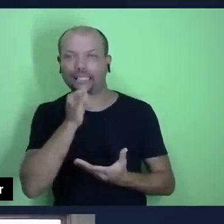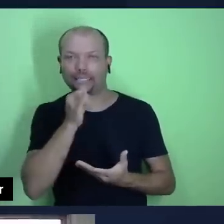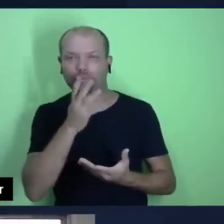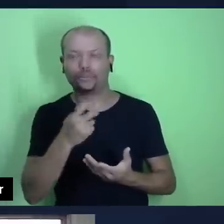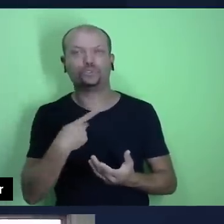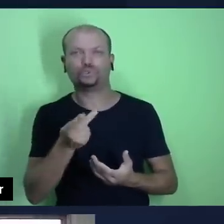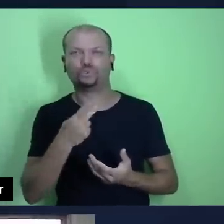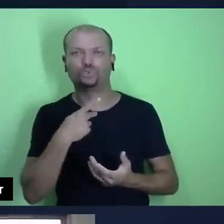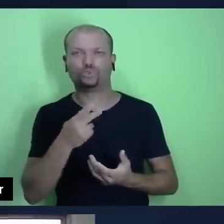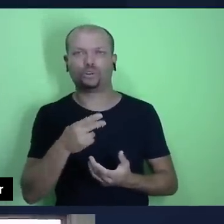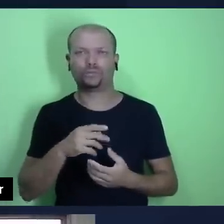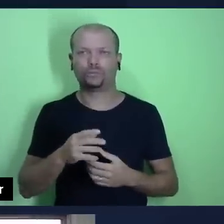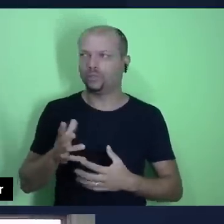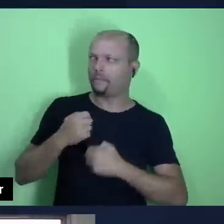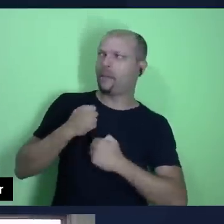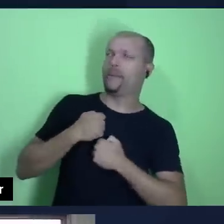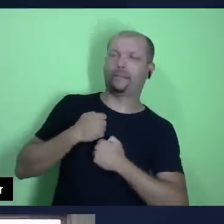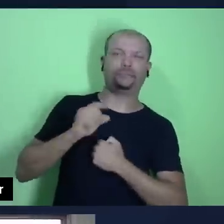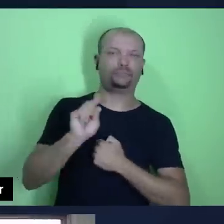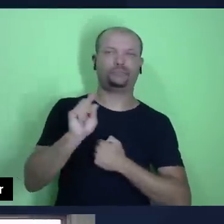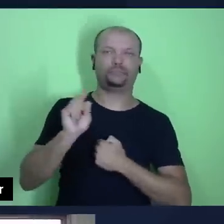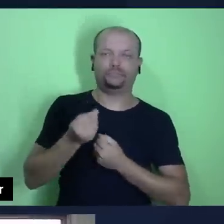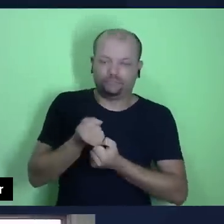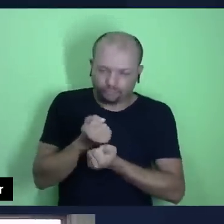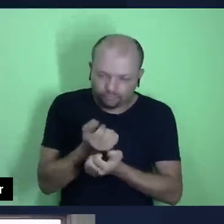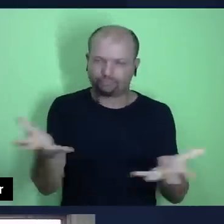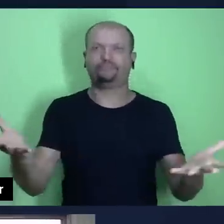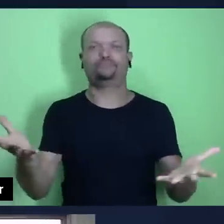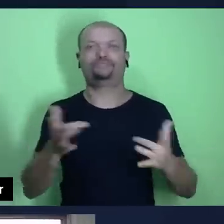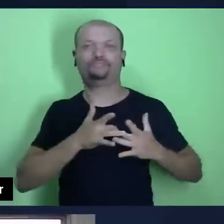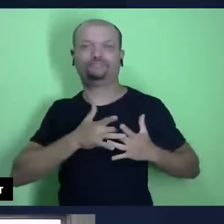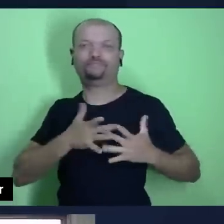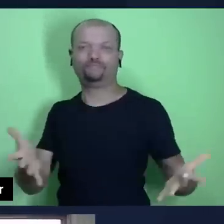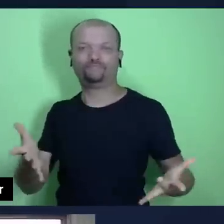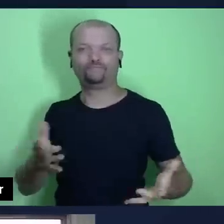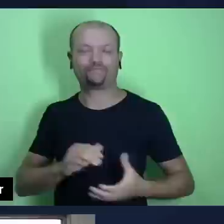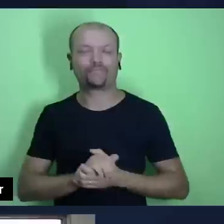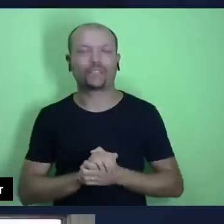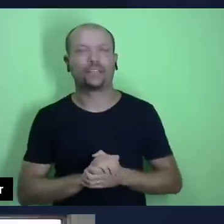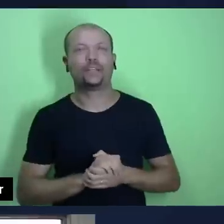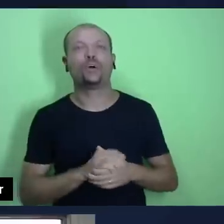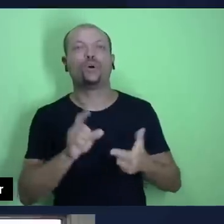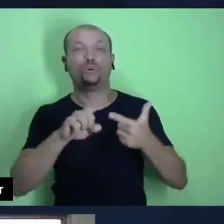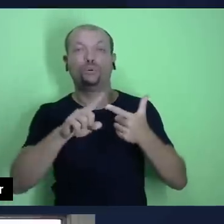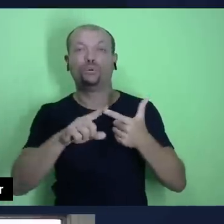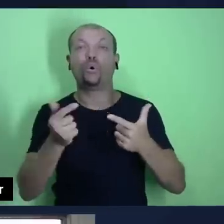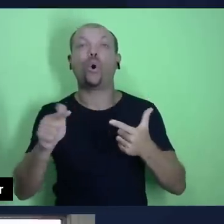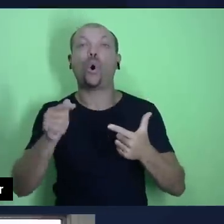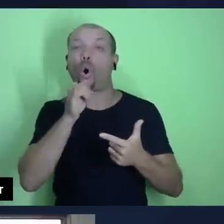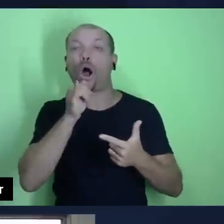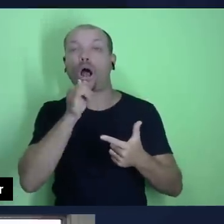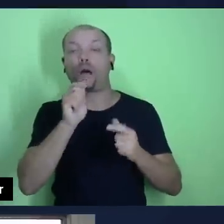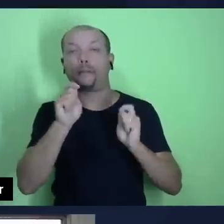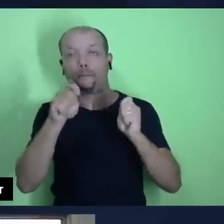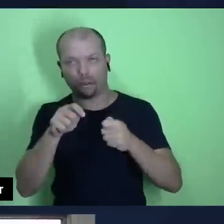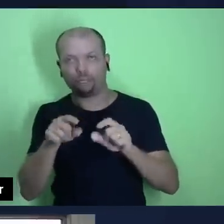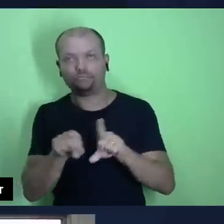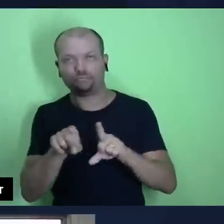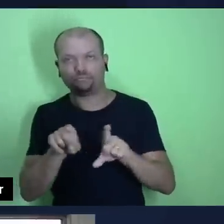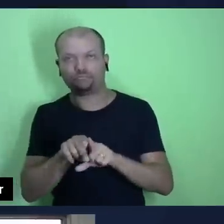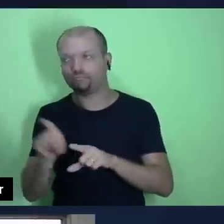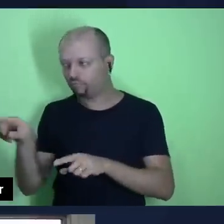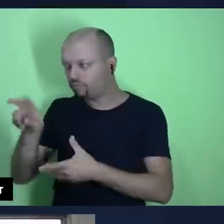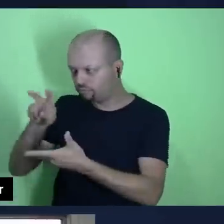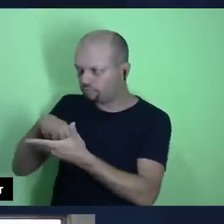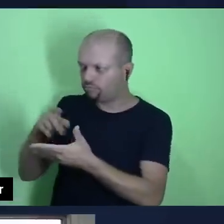ser egoístas. E a outra maneira que Deus tem para fazer isso, além do seu magno exemplo em Jesus Cristo, foi justamente que você leu a citação